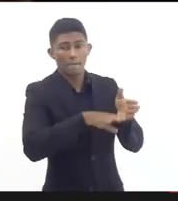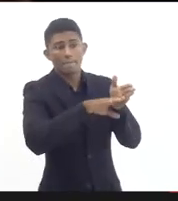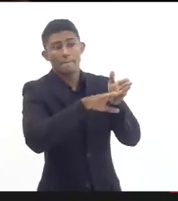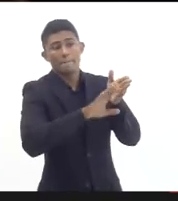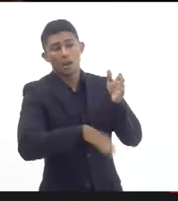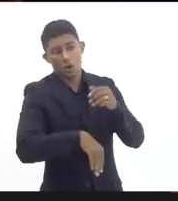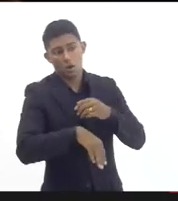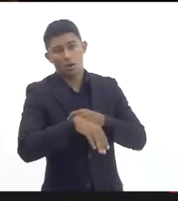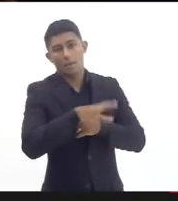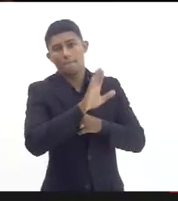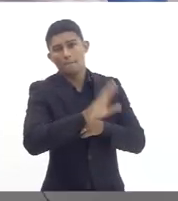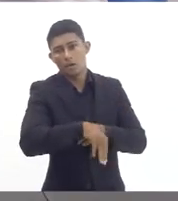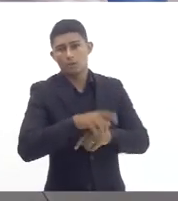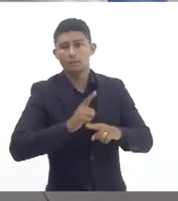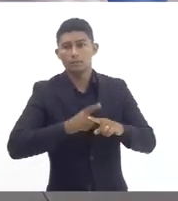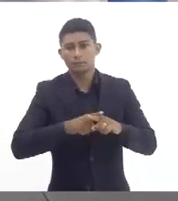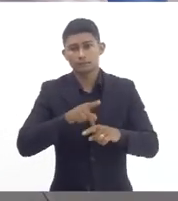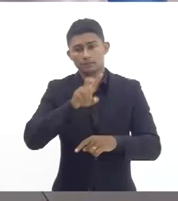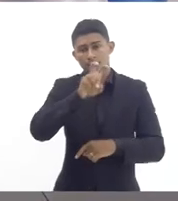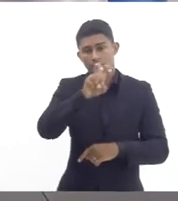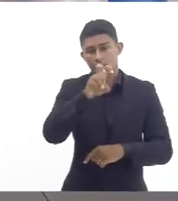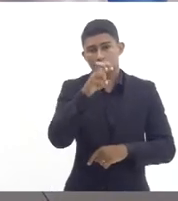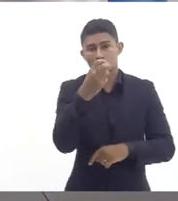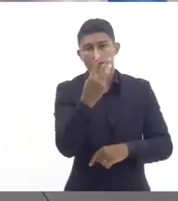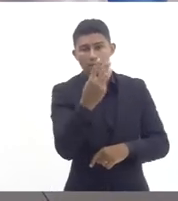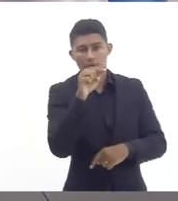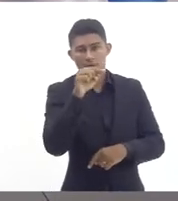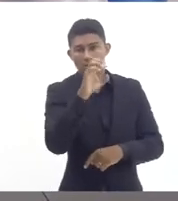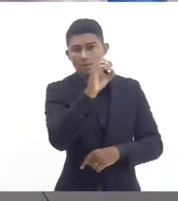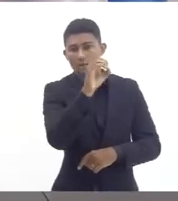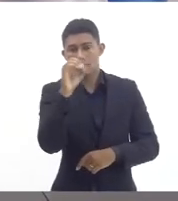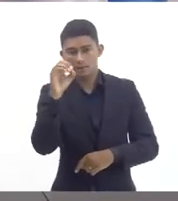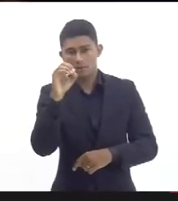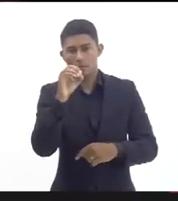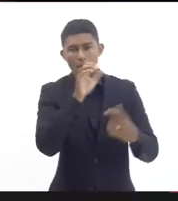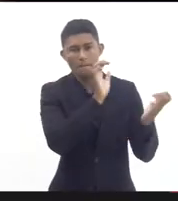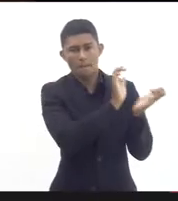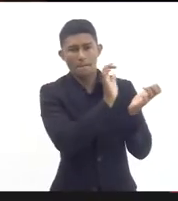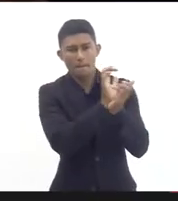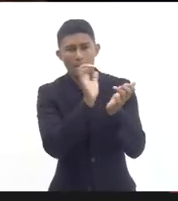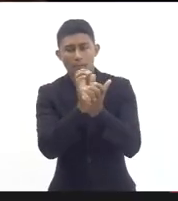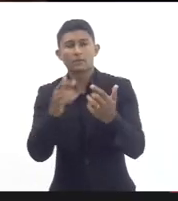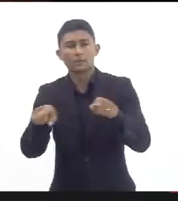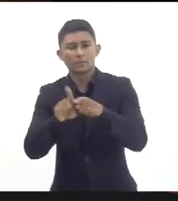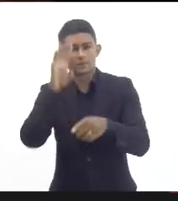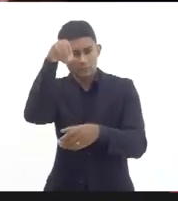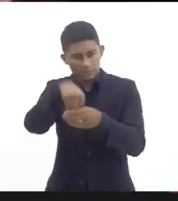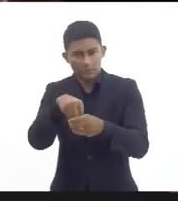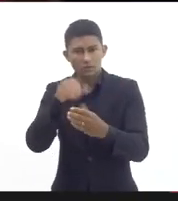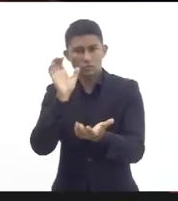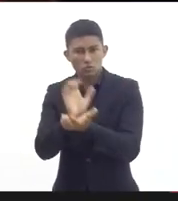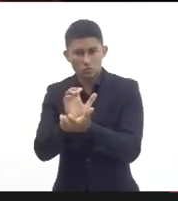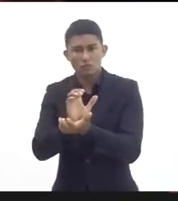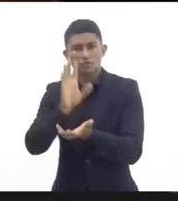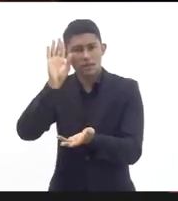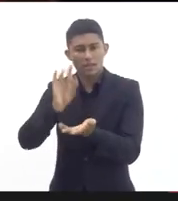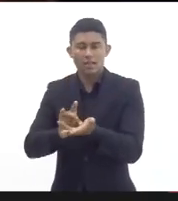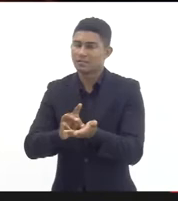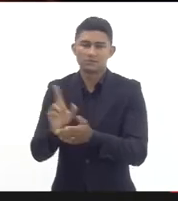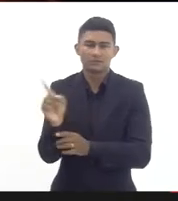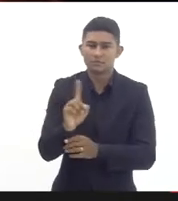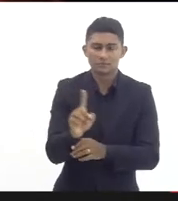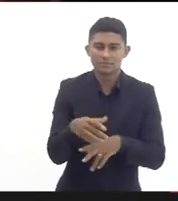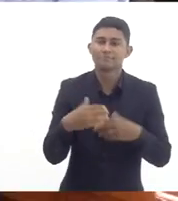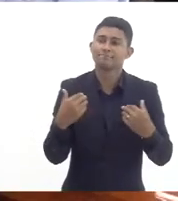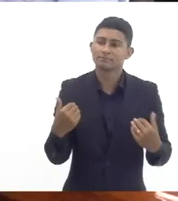porque 53 mil turmas também incluem as turmas fictícias isso atinge um número menor de alunos a